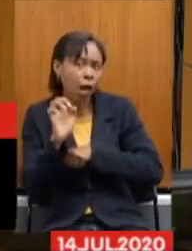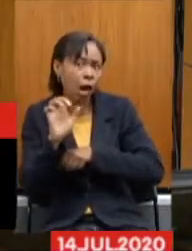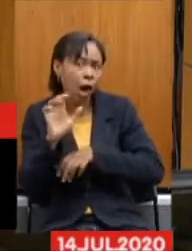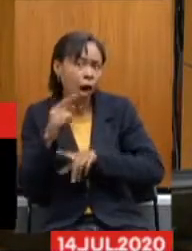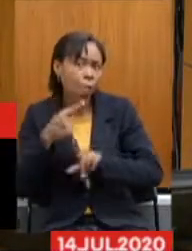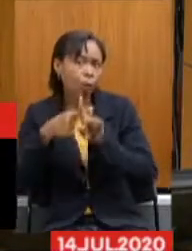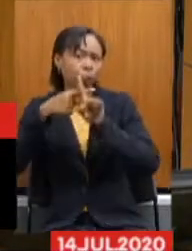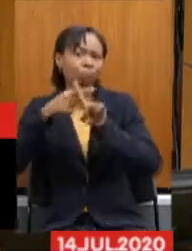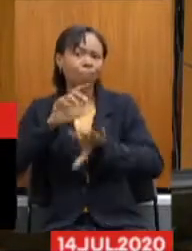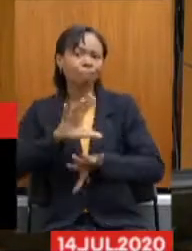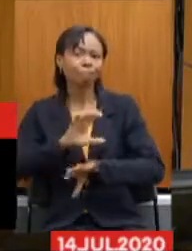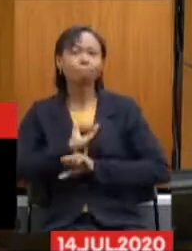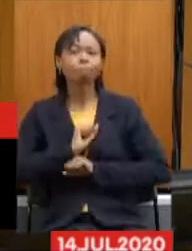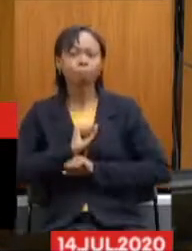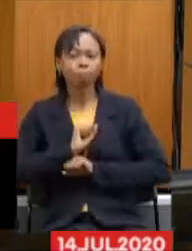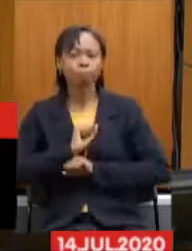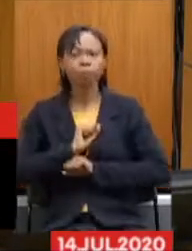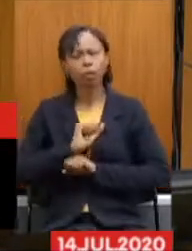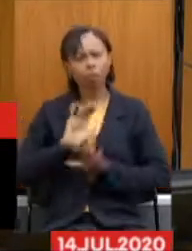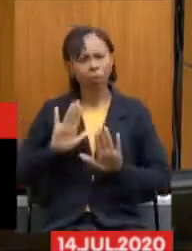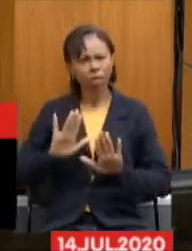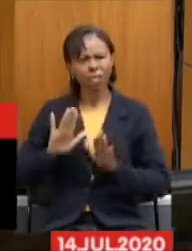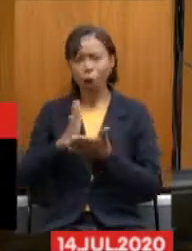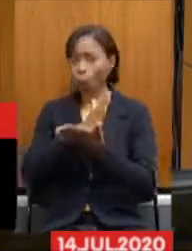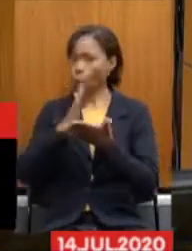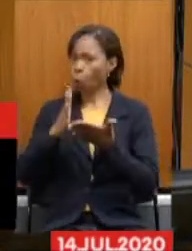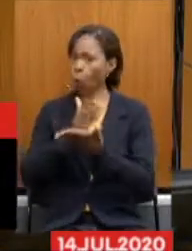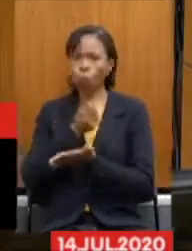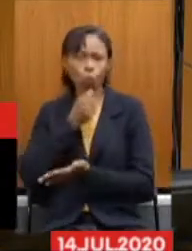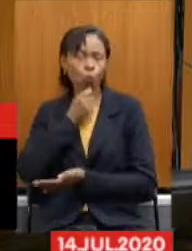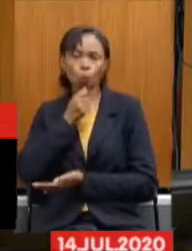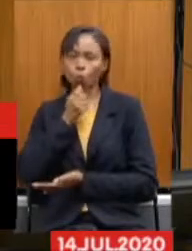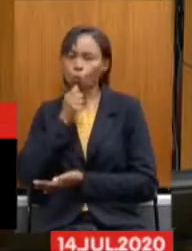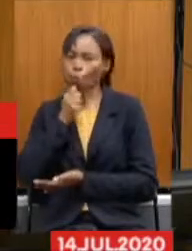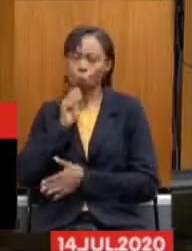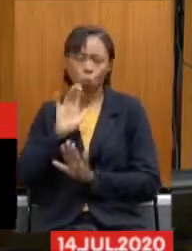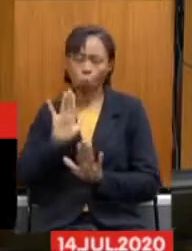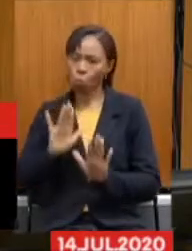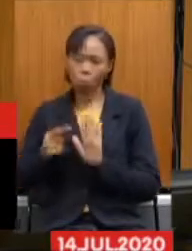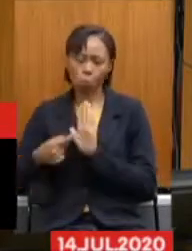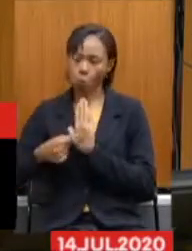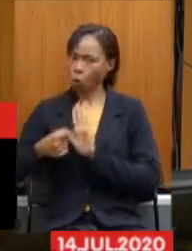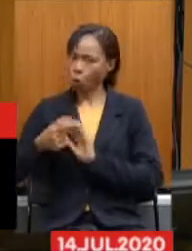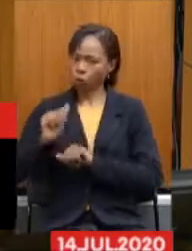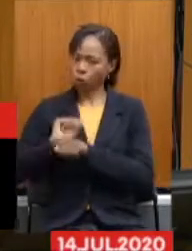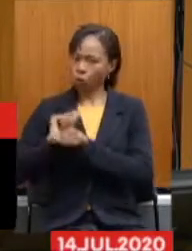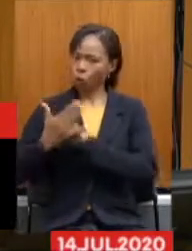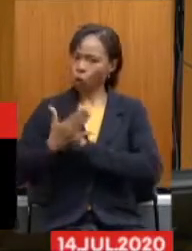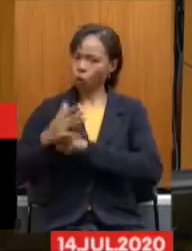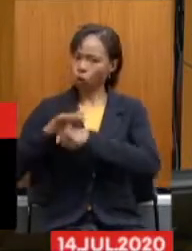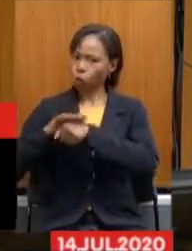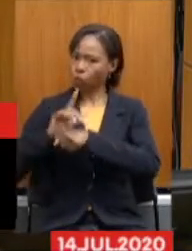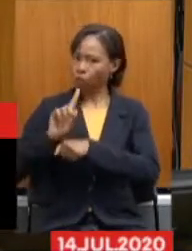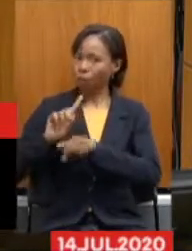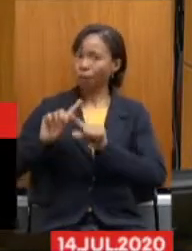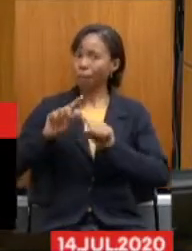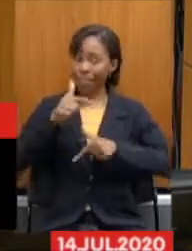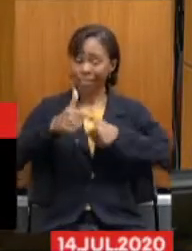E nenhum dos outros colegas, que ainda não manifestaram a doença, mas trabalharam junto com eles, fizeram o teste.